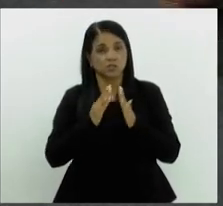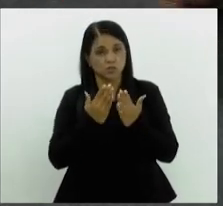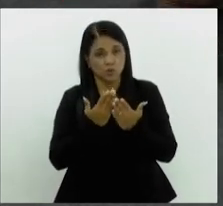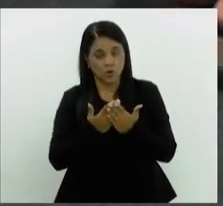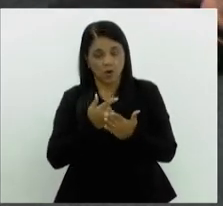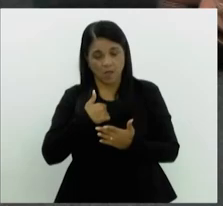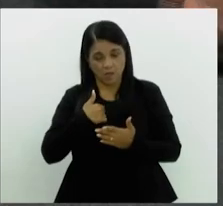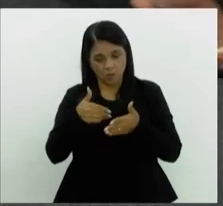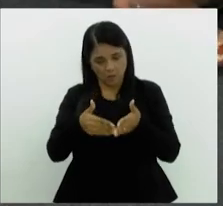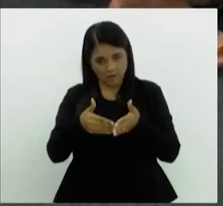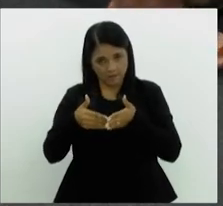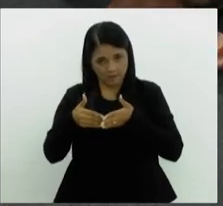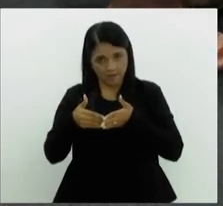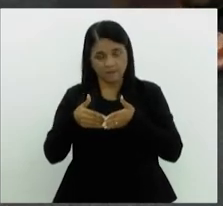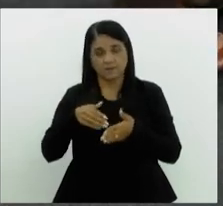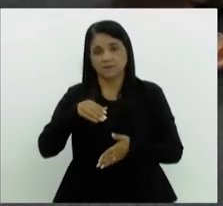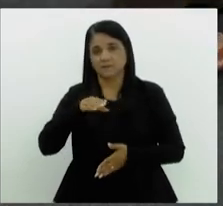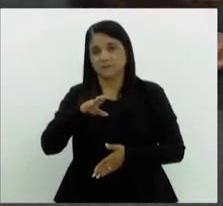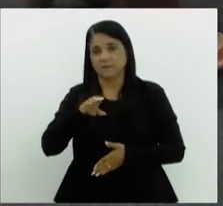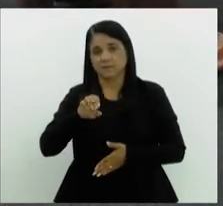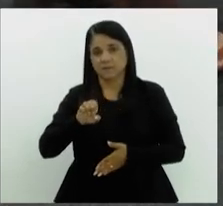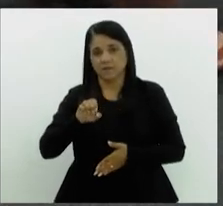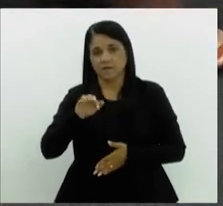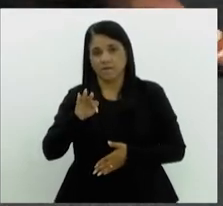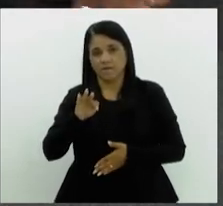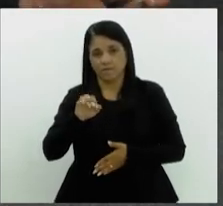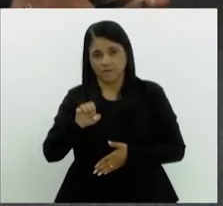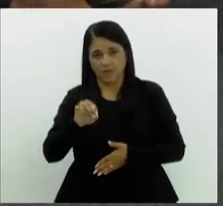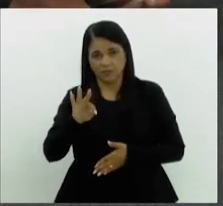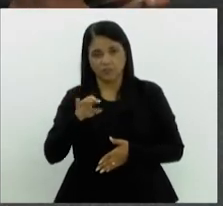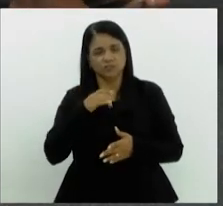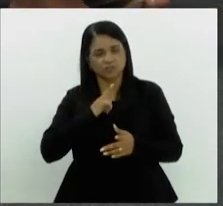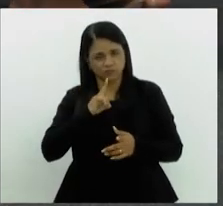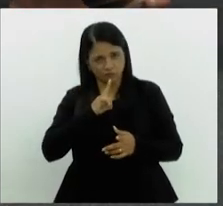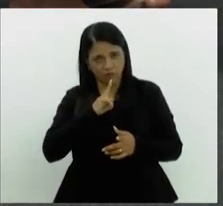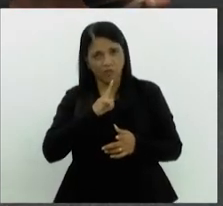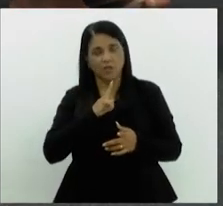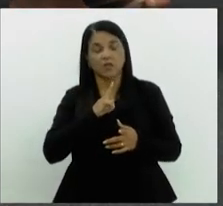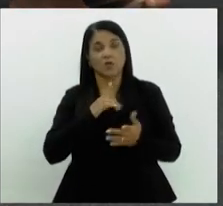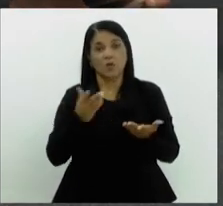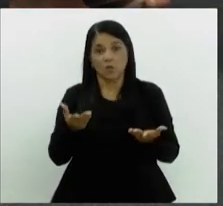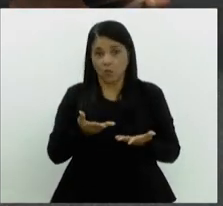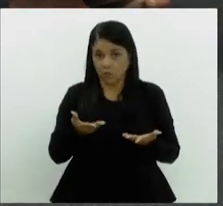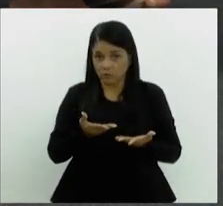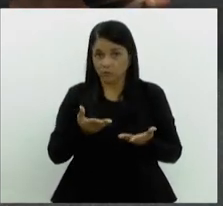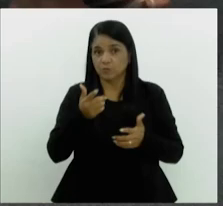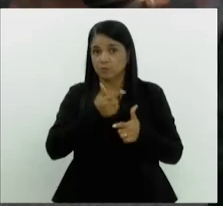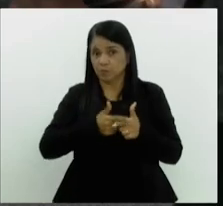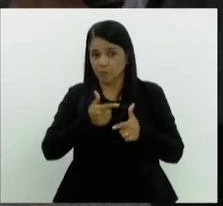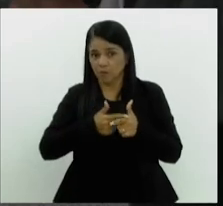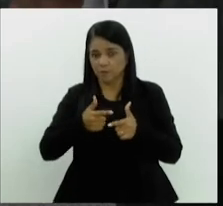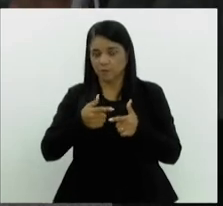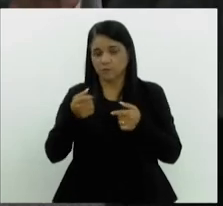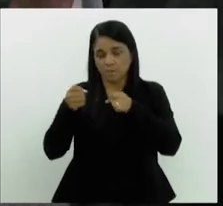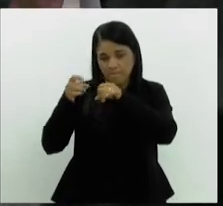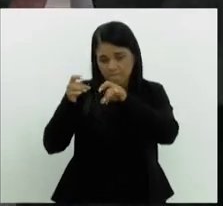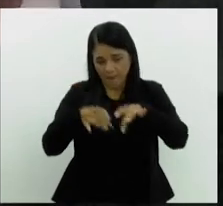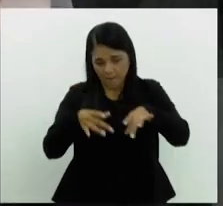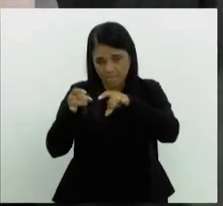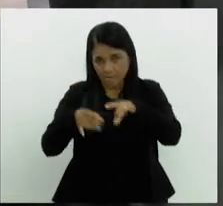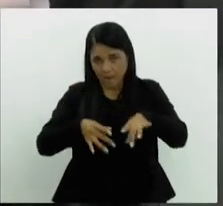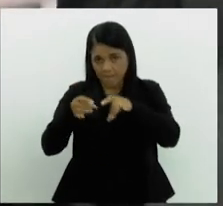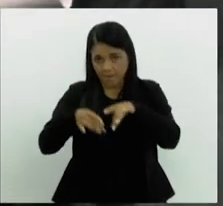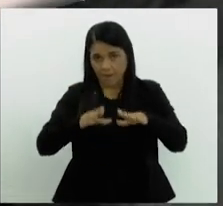professora licenciada do Cefete, e a gente já vinha enfrentando, e está hoje também enfrentando, um problema de evasão escolar muito grande,